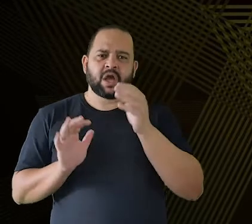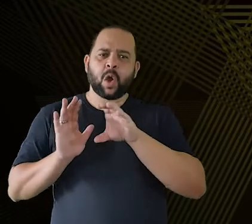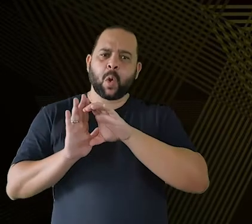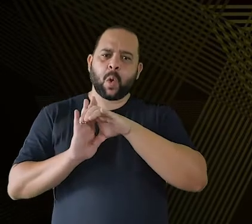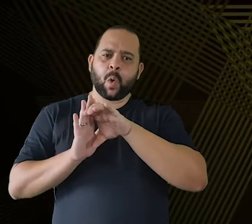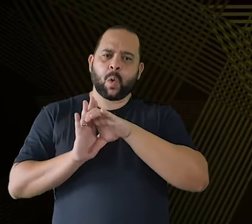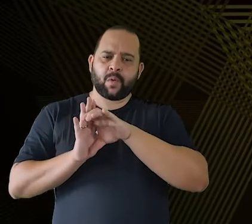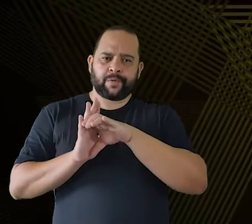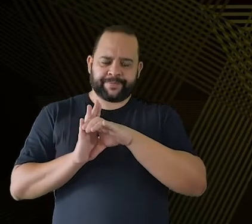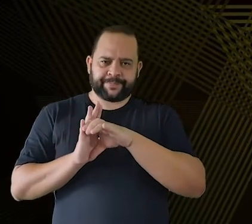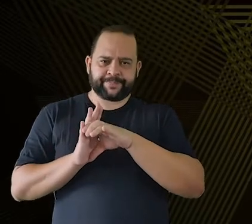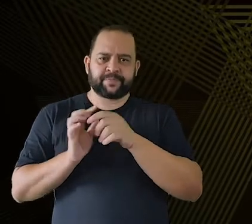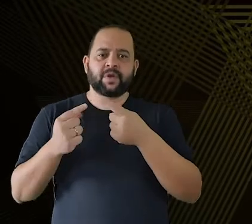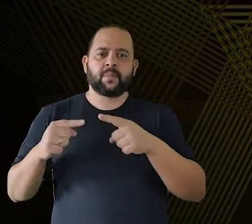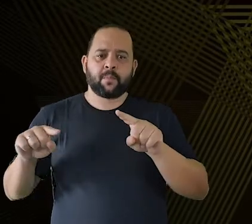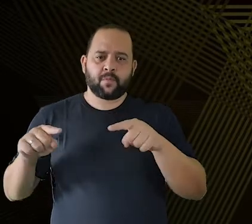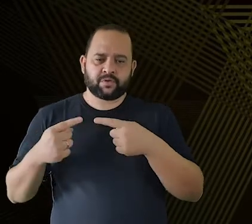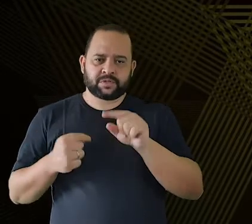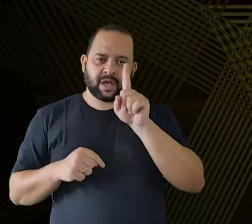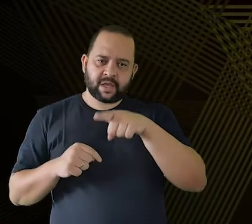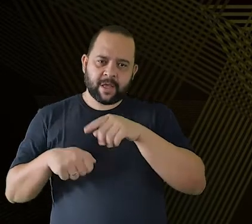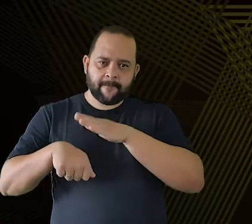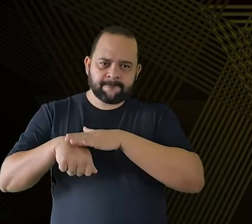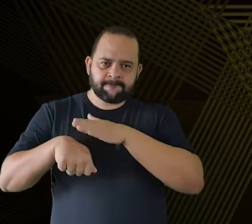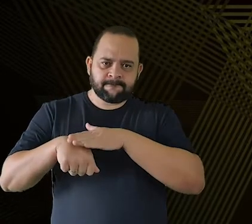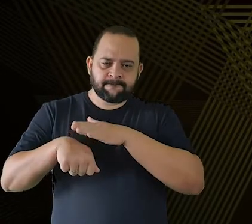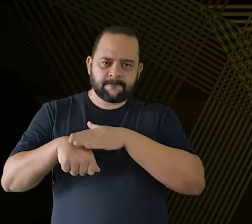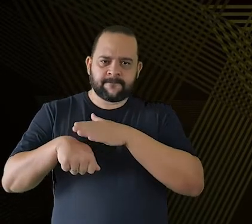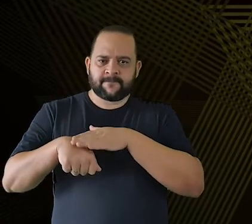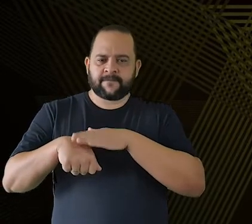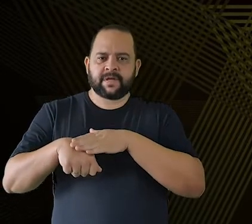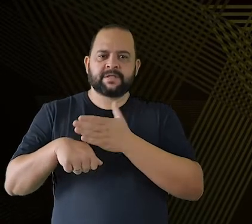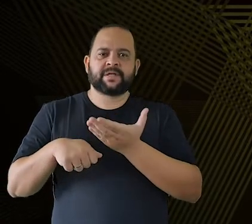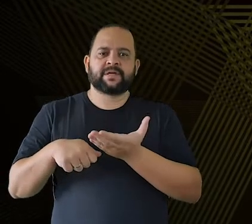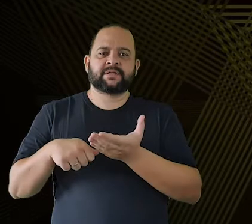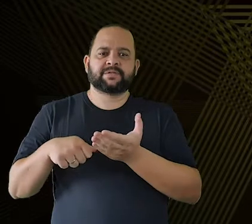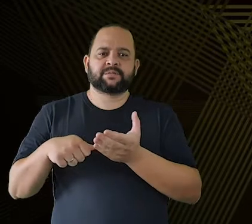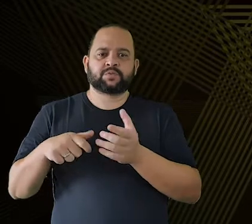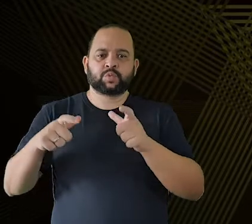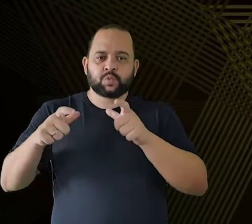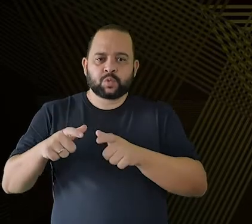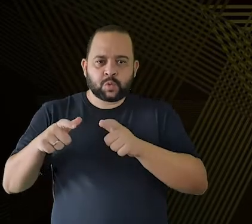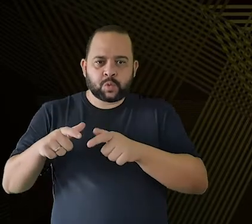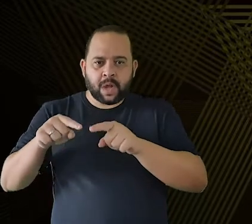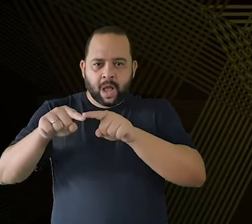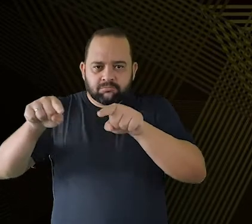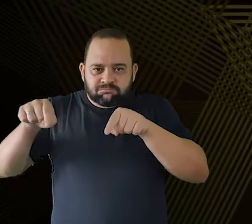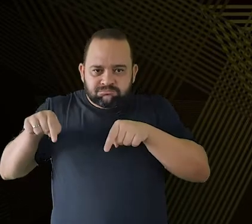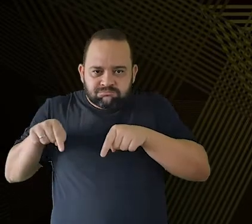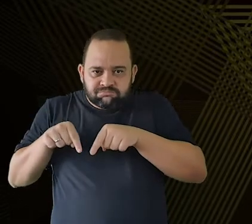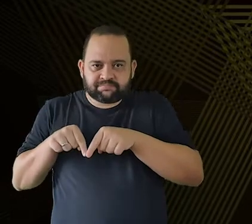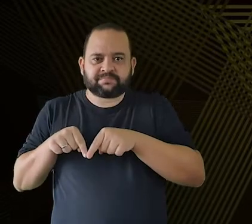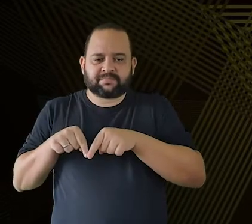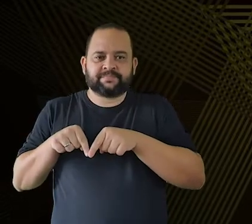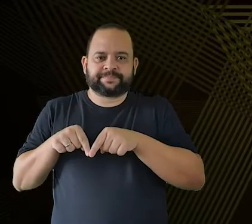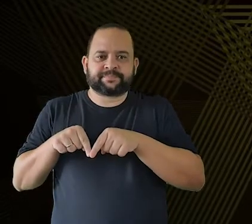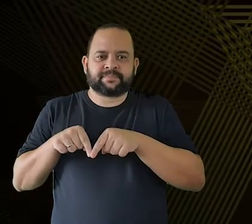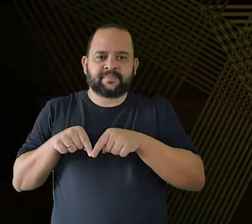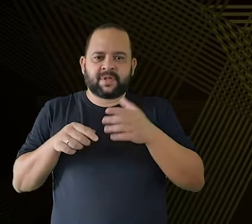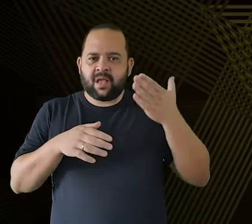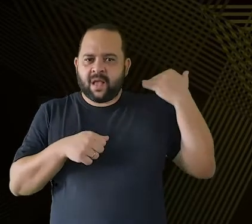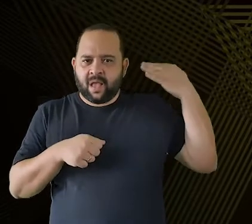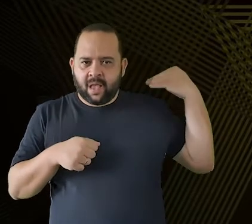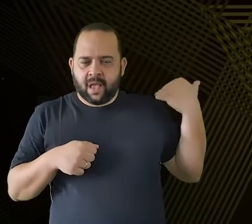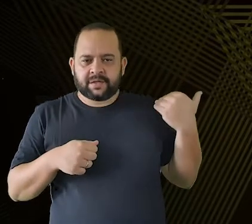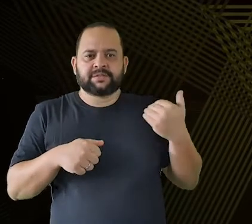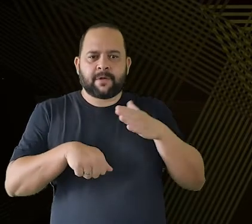conceito. Música de câmara é aquela que é feita numa câmara, num espaço pequeno. originalmente